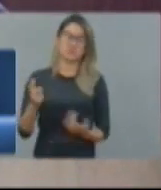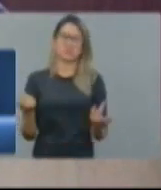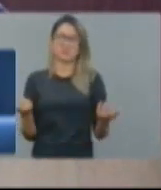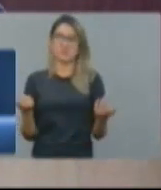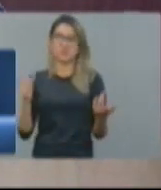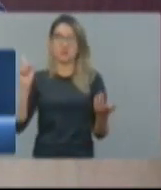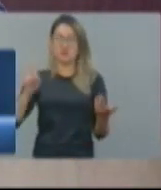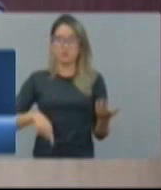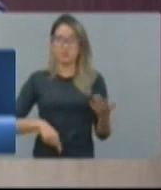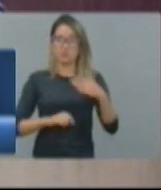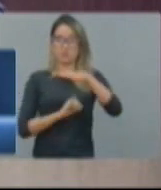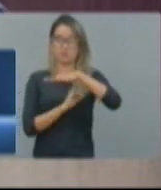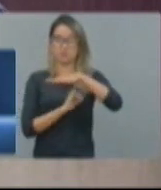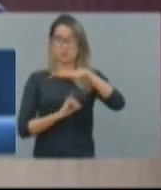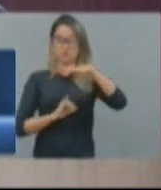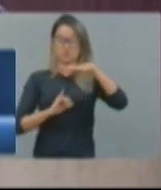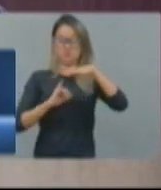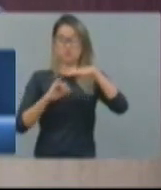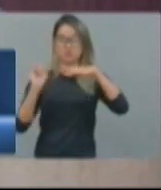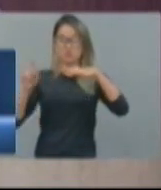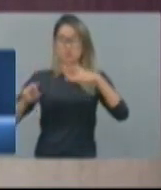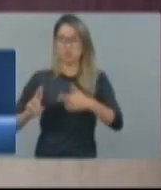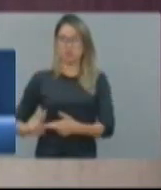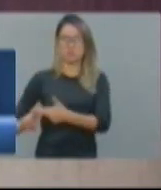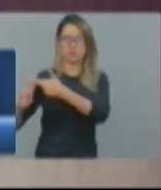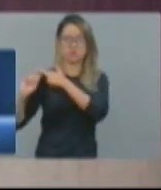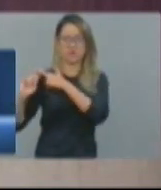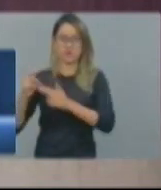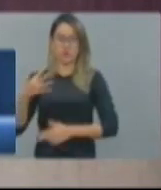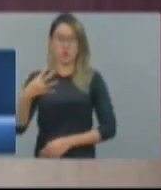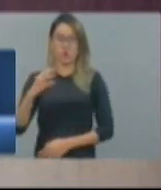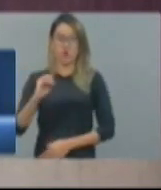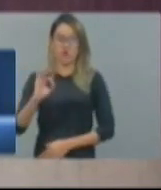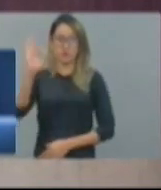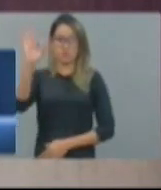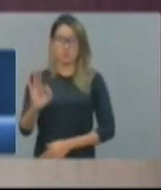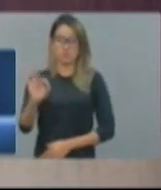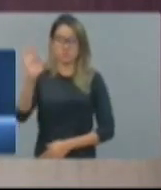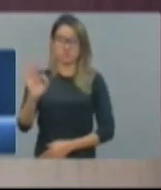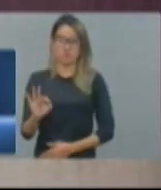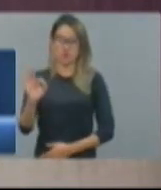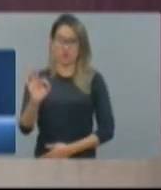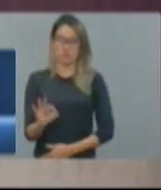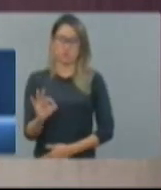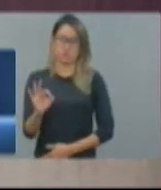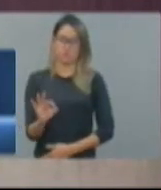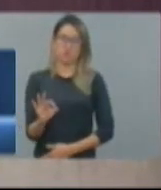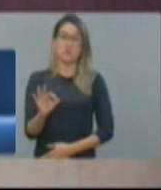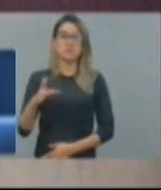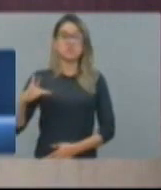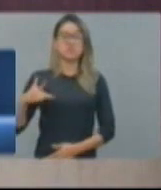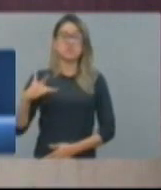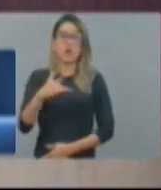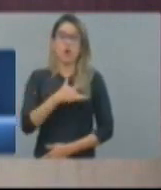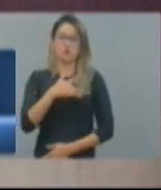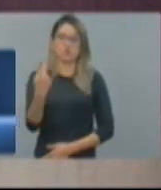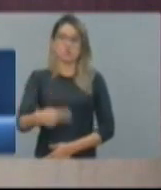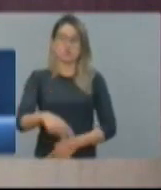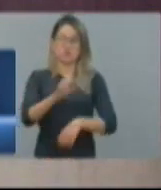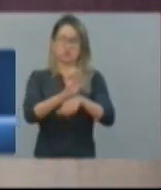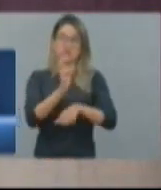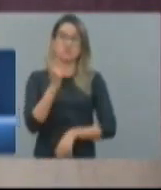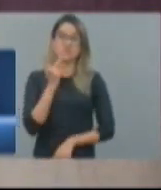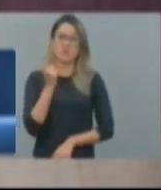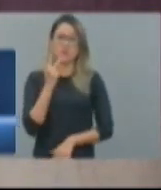responsáveis por 40% da saúde do Estado do Ceará. E preferiu construir prédios novos,